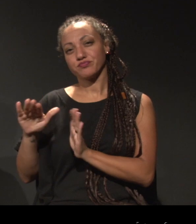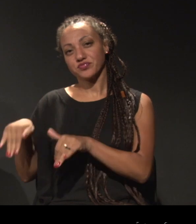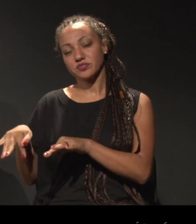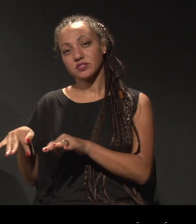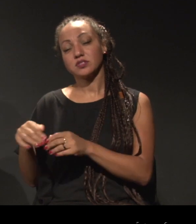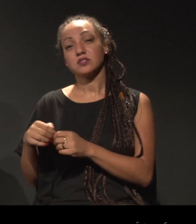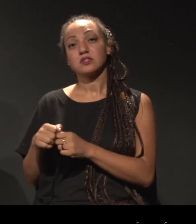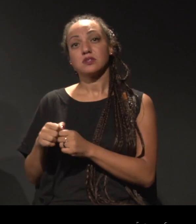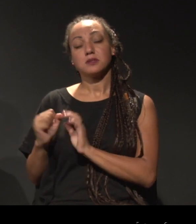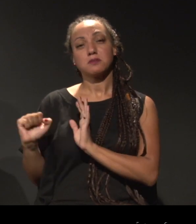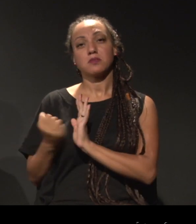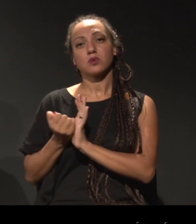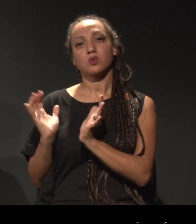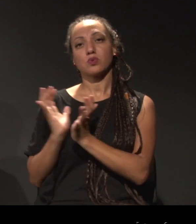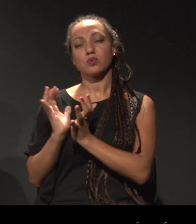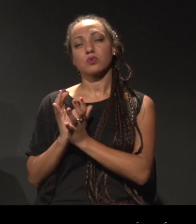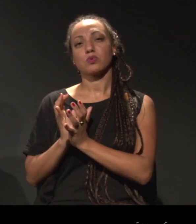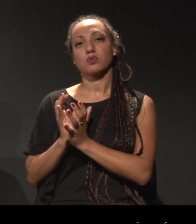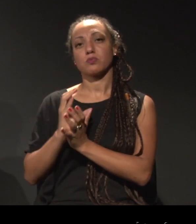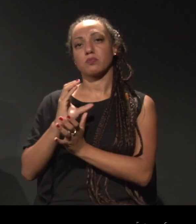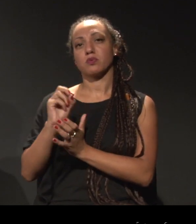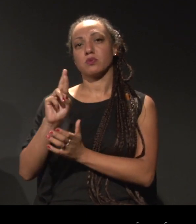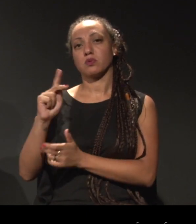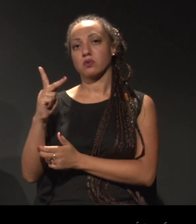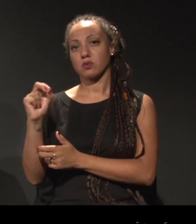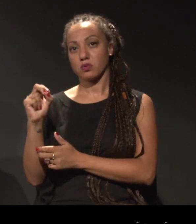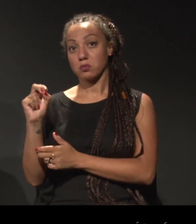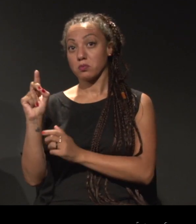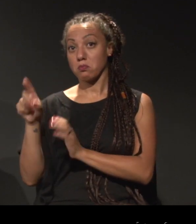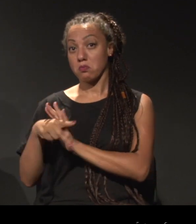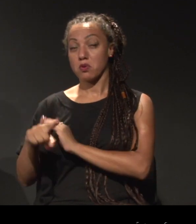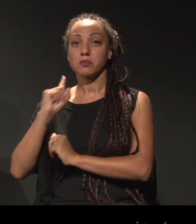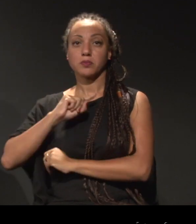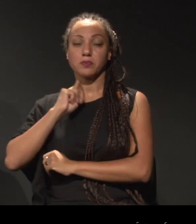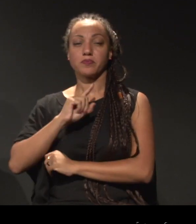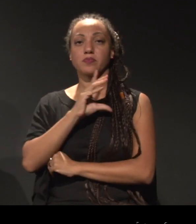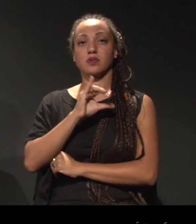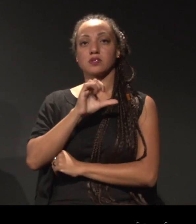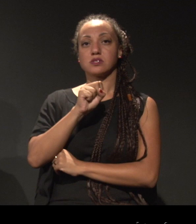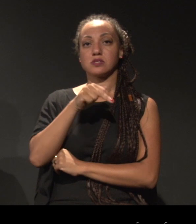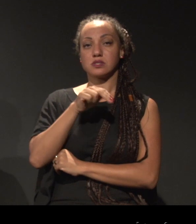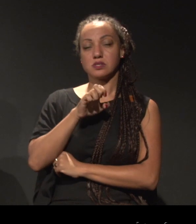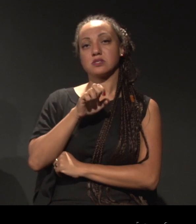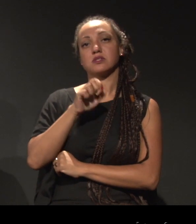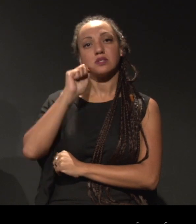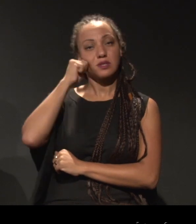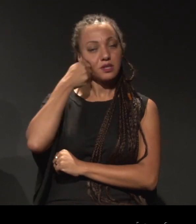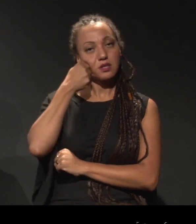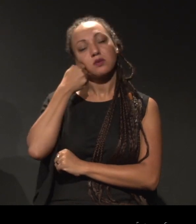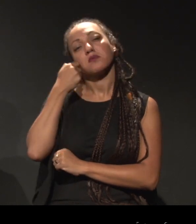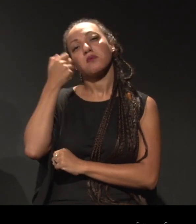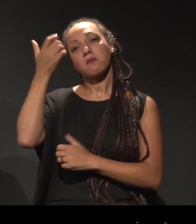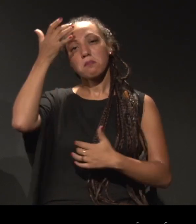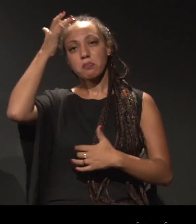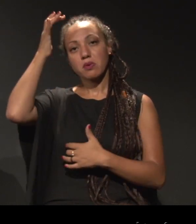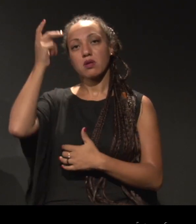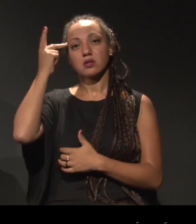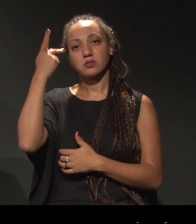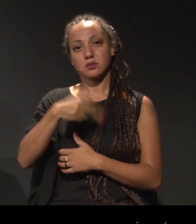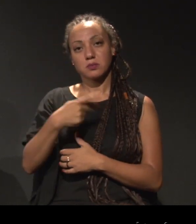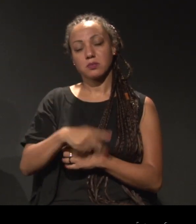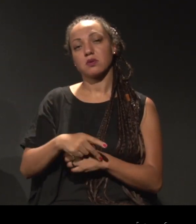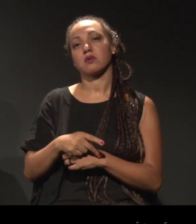sua participação no Grupo Corpo, que é de Minas, Cisne Negro de São Paulo, Bala da Cidade de São Paulo, Companhia Zeny,